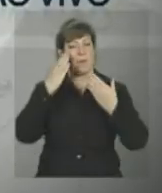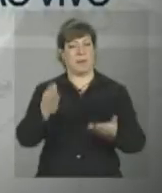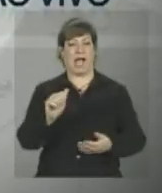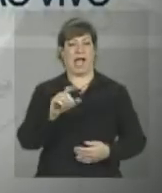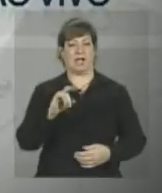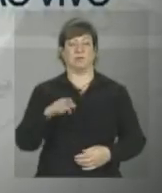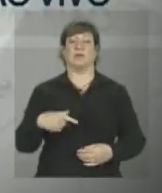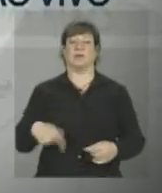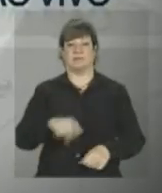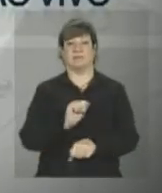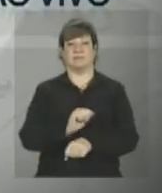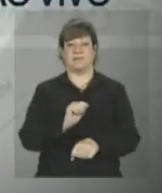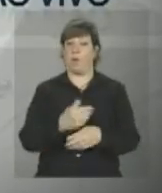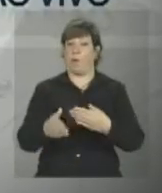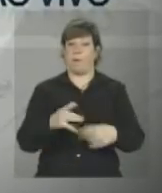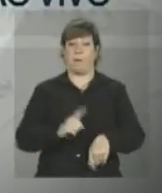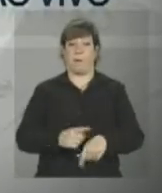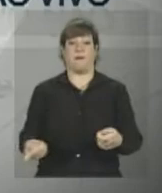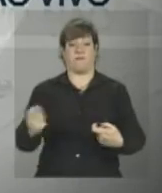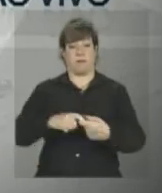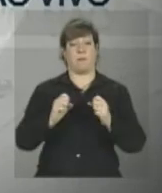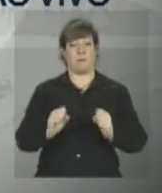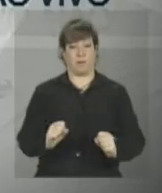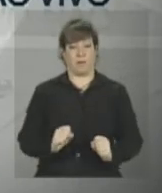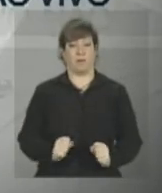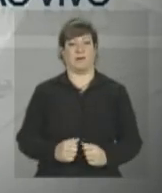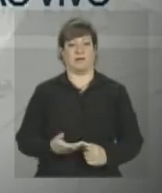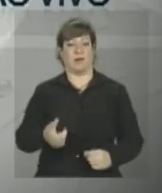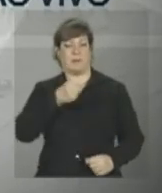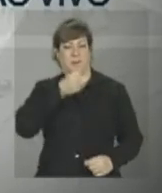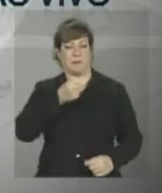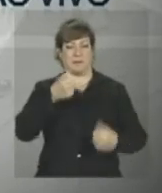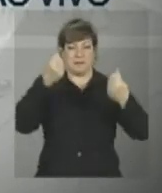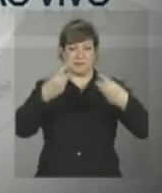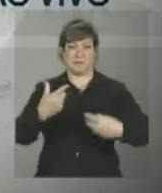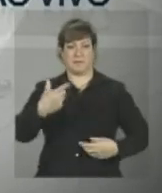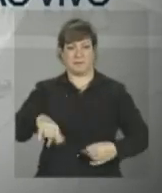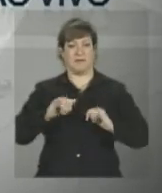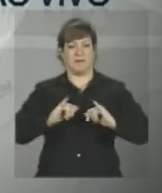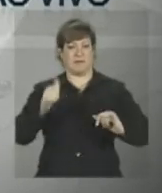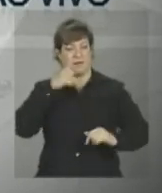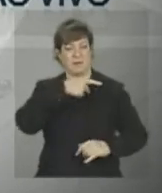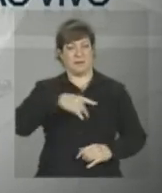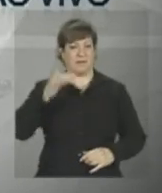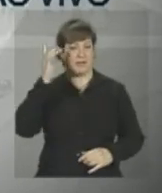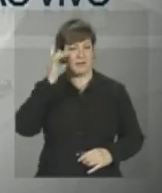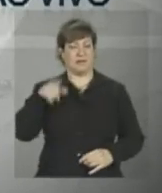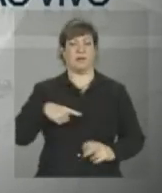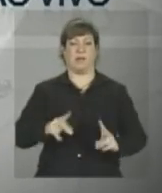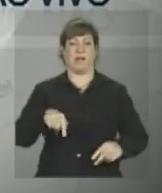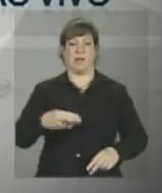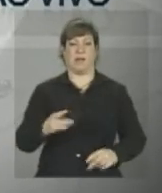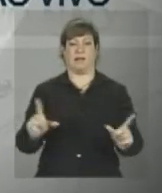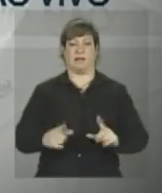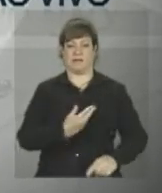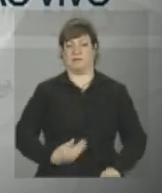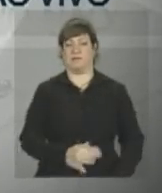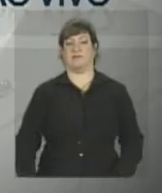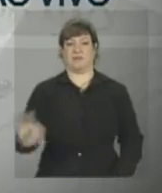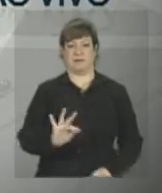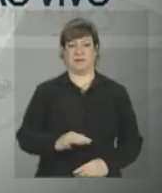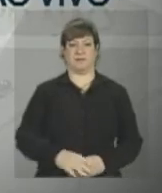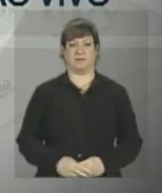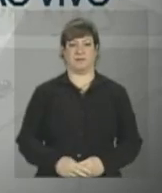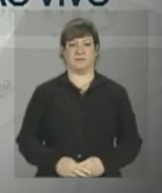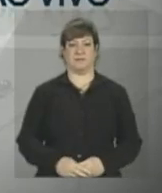Obrigada, Dilson. Então, vamos aguardar que a qualquer momento podemos voltar direto com a Dilson lá de Anápolis, trazendo as informações da visita da presidenta Dilma Rousseff. Continue com a gente, NBR, a TV